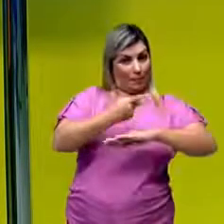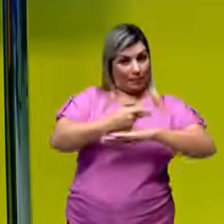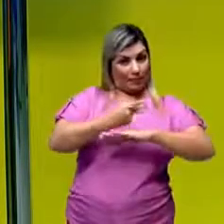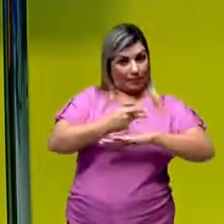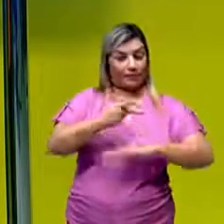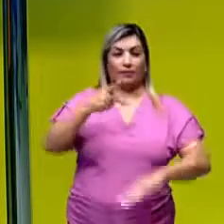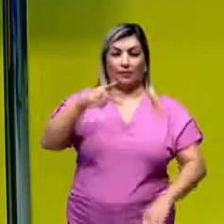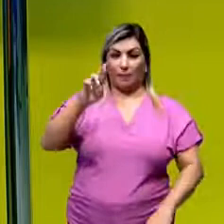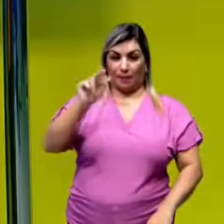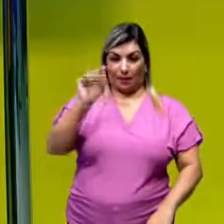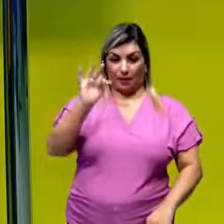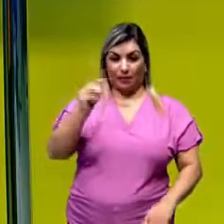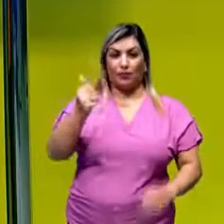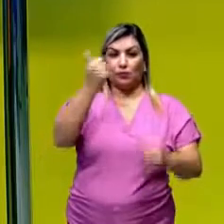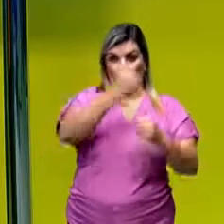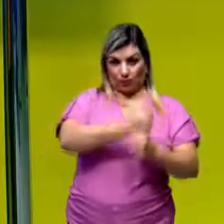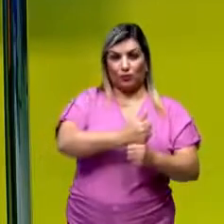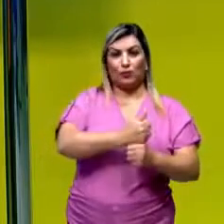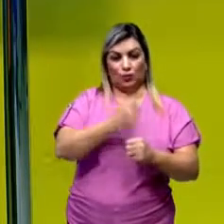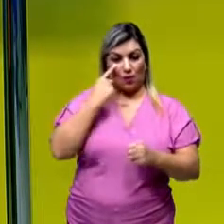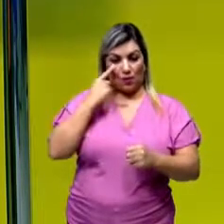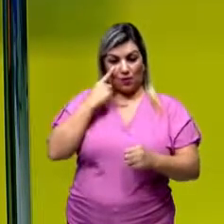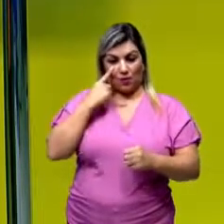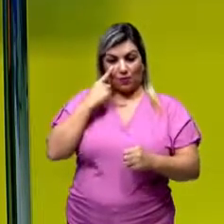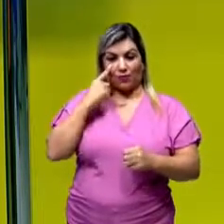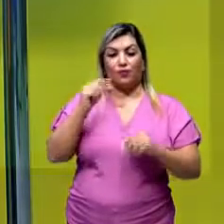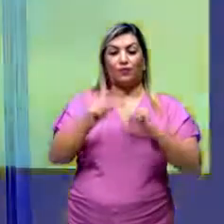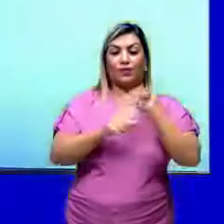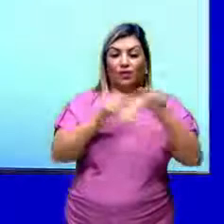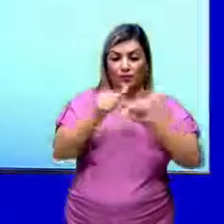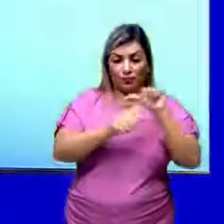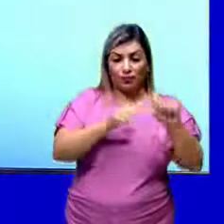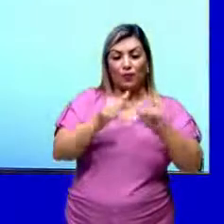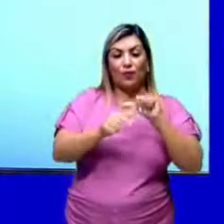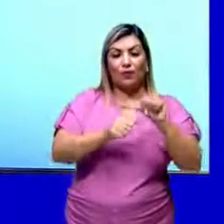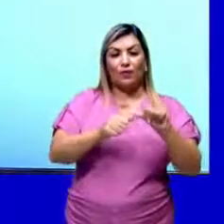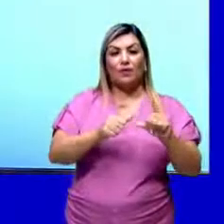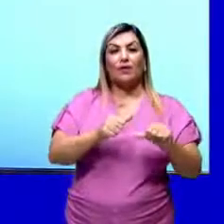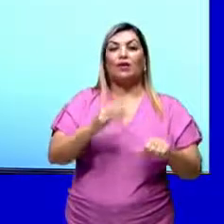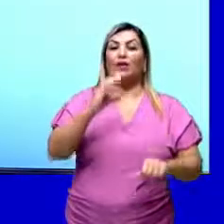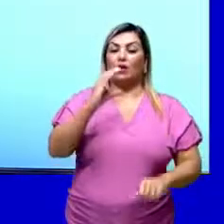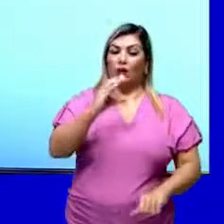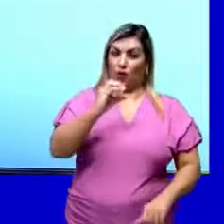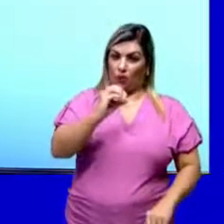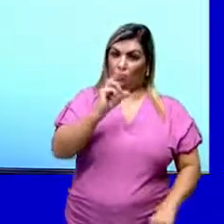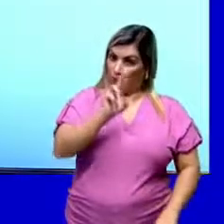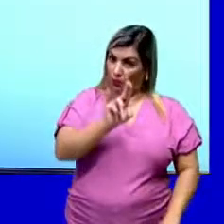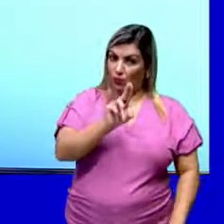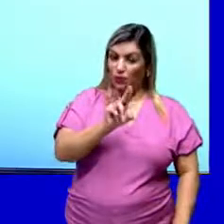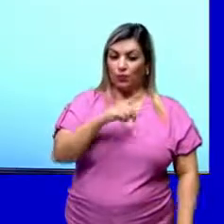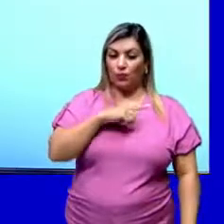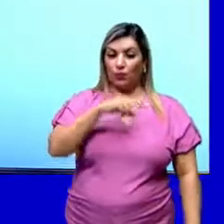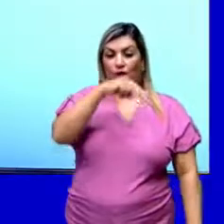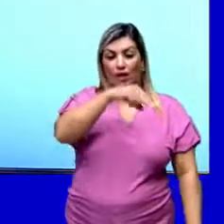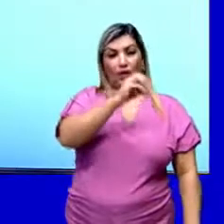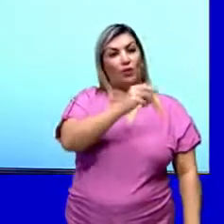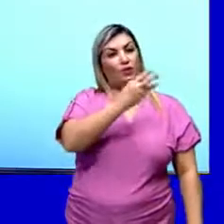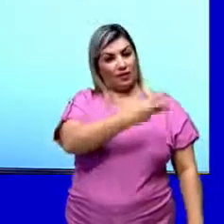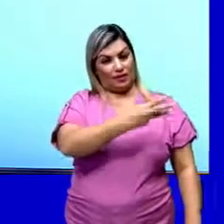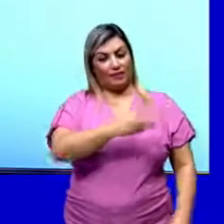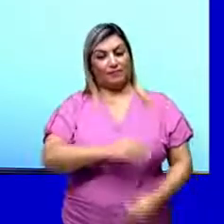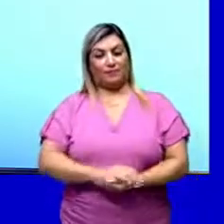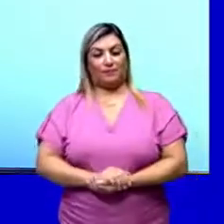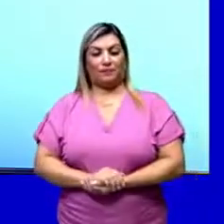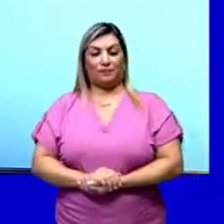composta e vai entrar no lugar da prata. fazendo com que temos aí o nitrato de cobre 2.